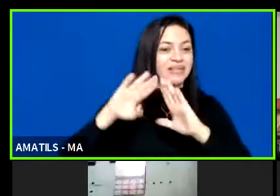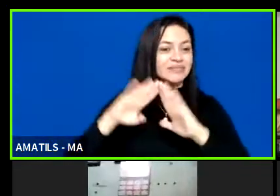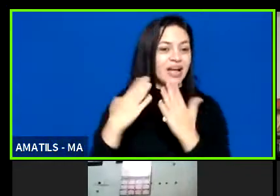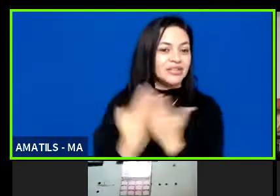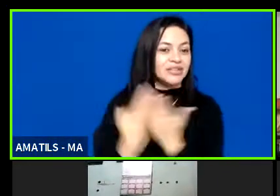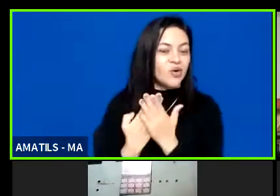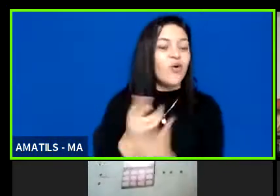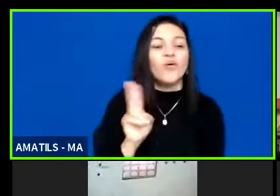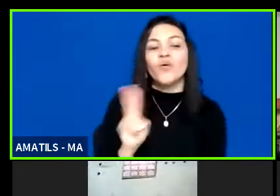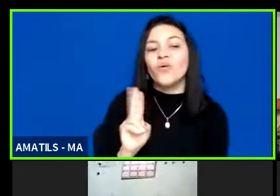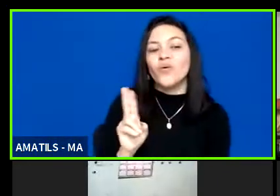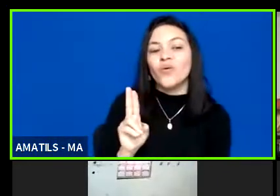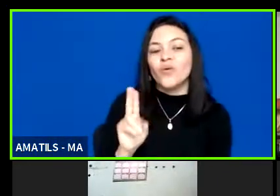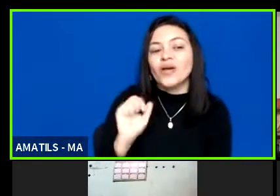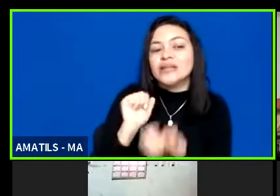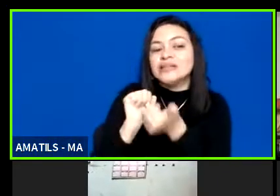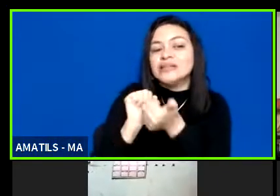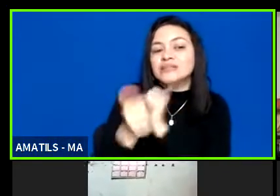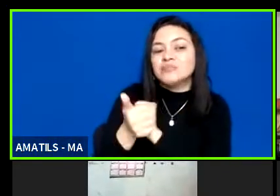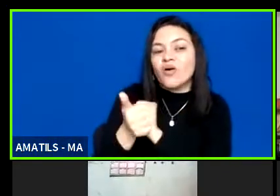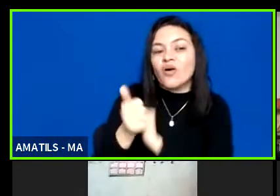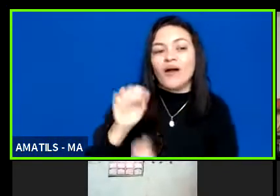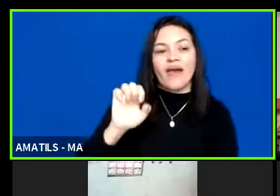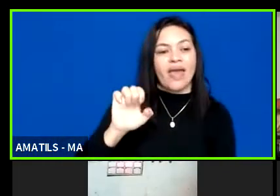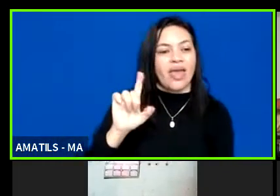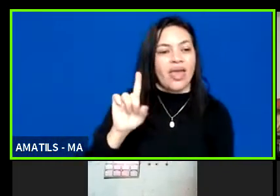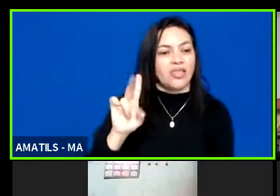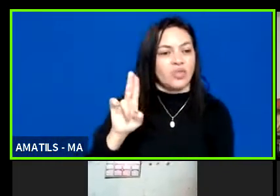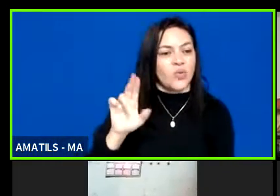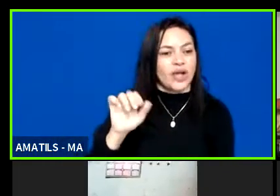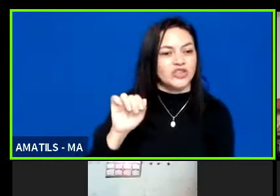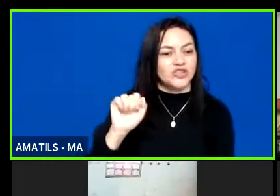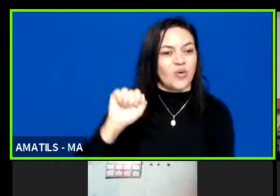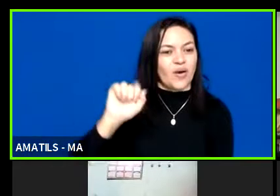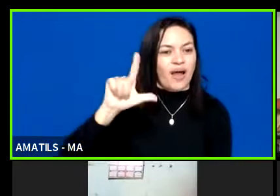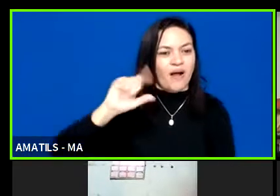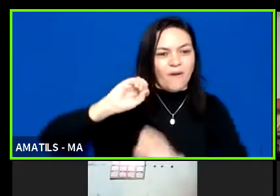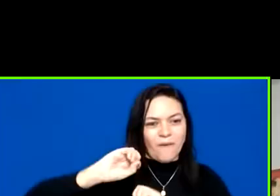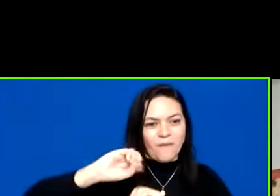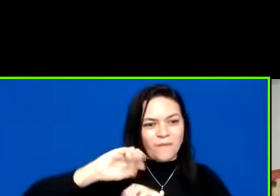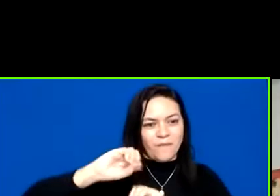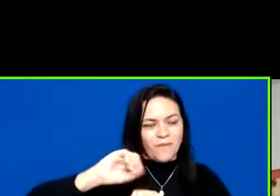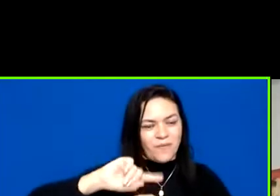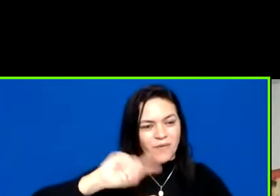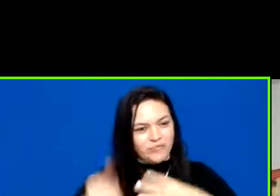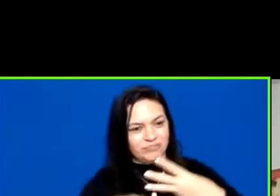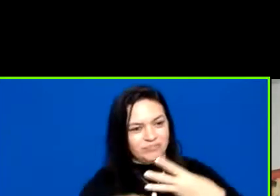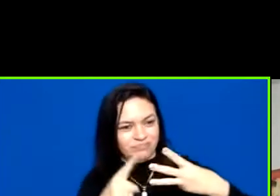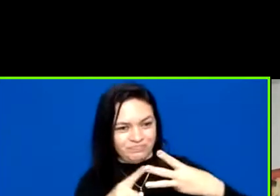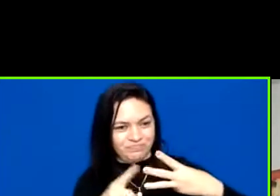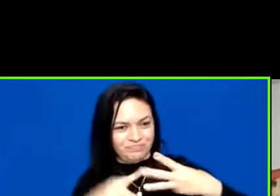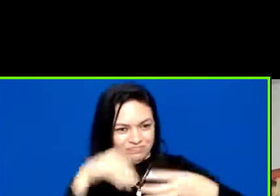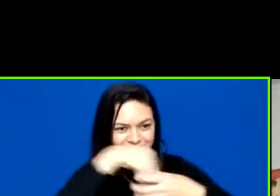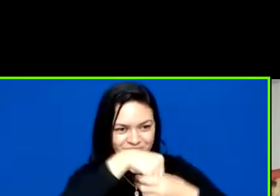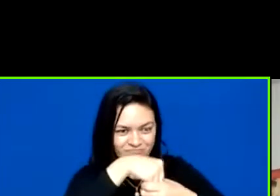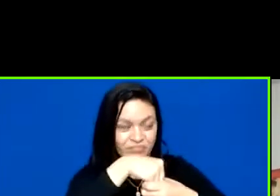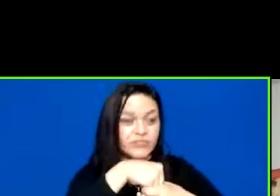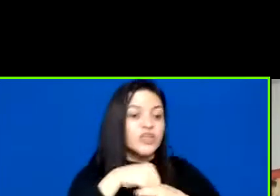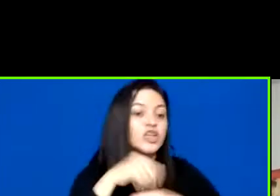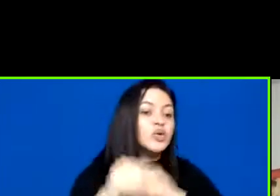chamamos de esporte educacional. É uma subdivisão dentro da manifestação esportiva educacional. E, dentro